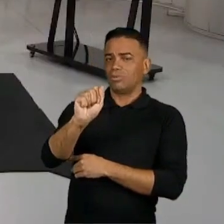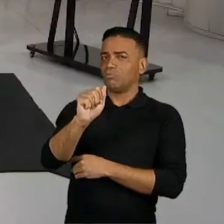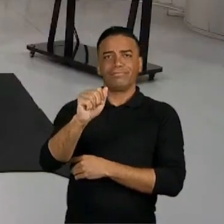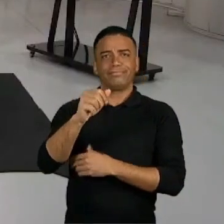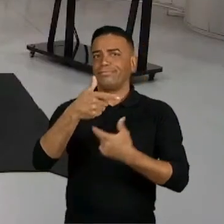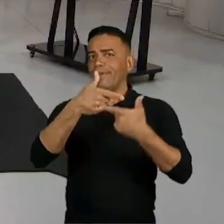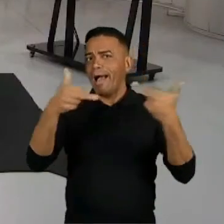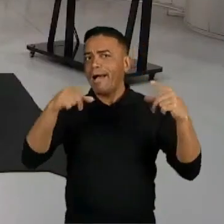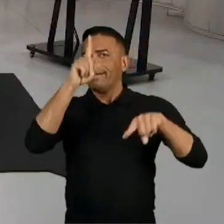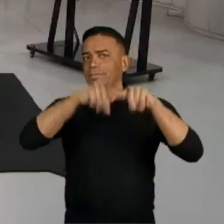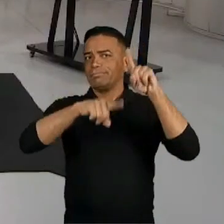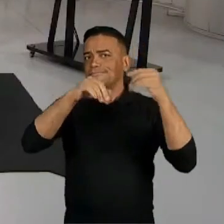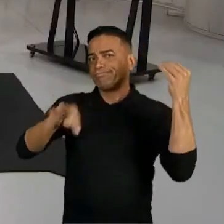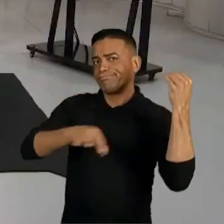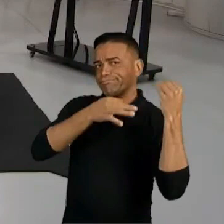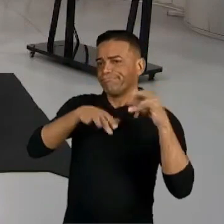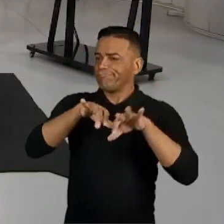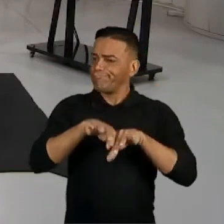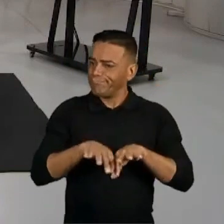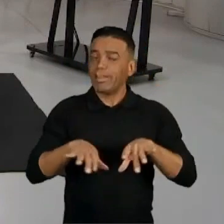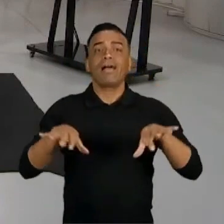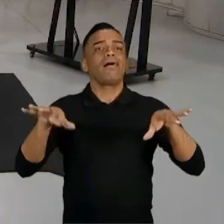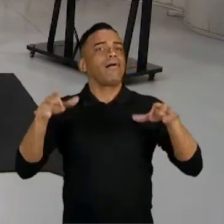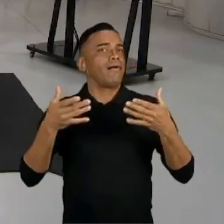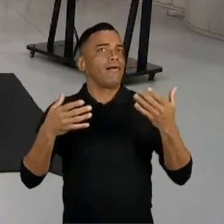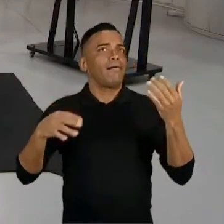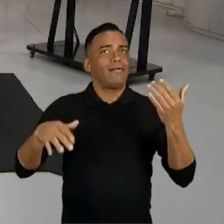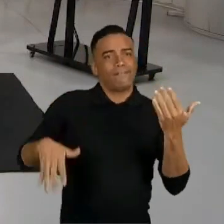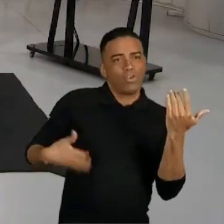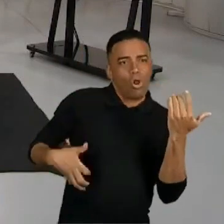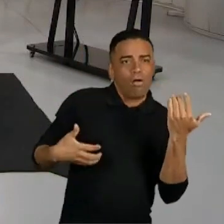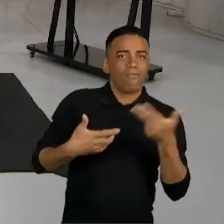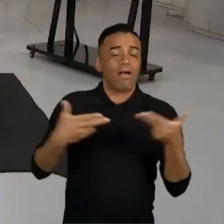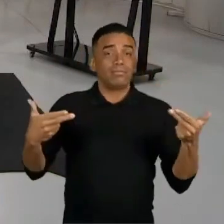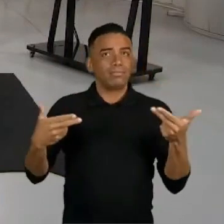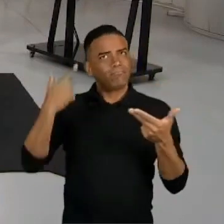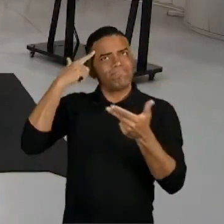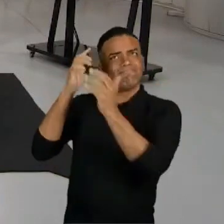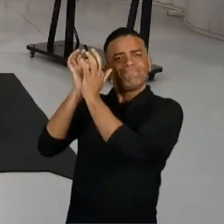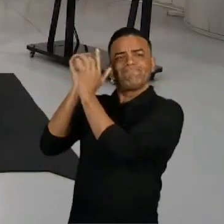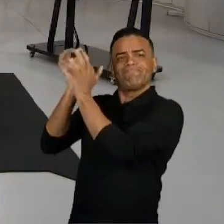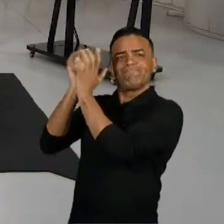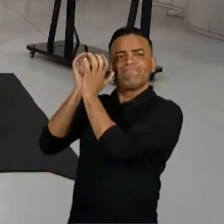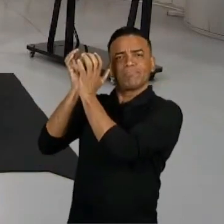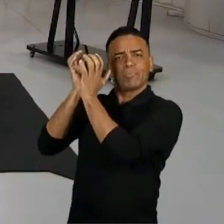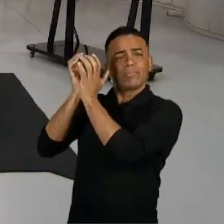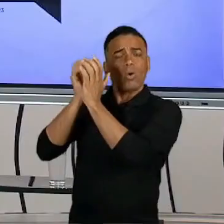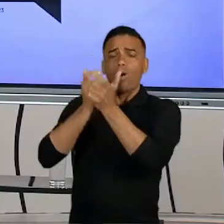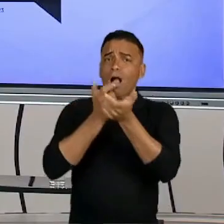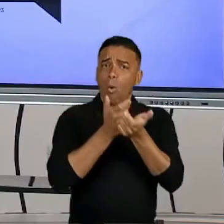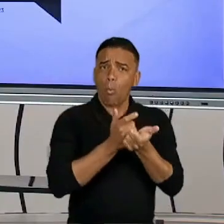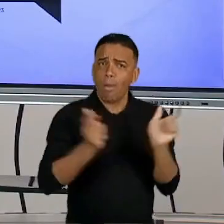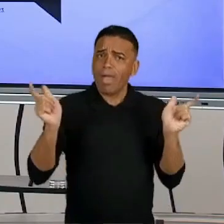essa associação diferente no cérebro. Isso aumenta o meu potencial,